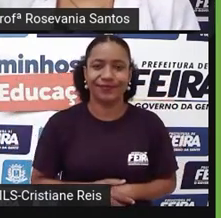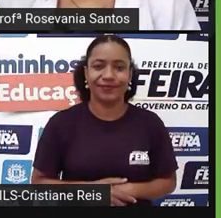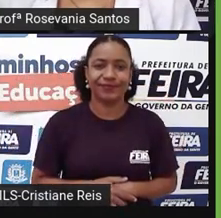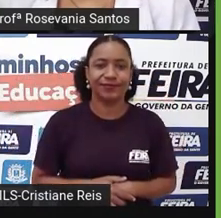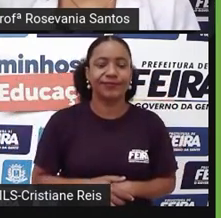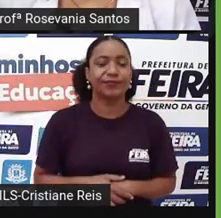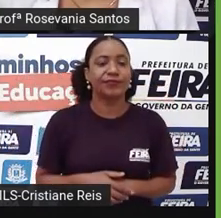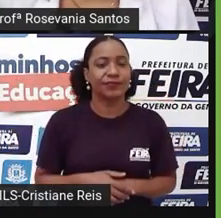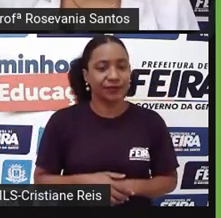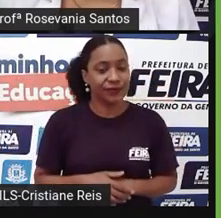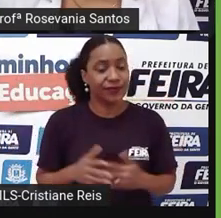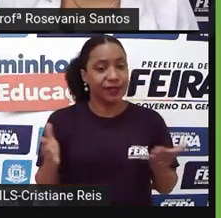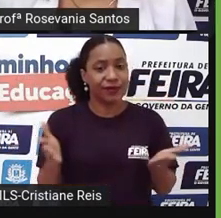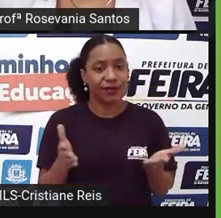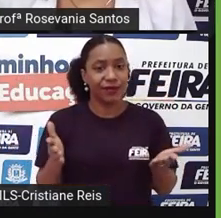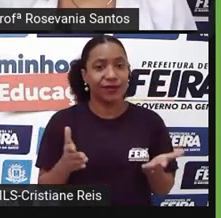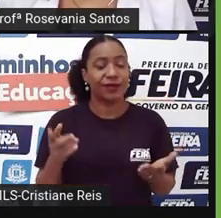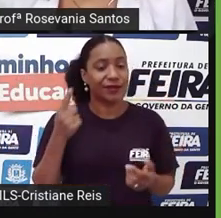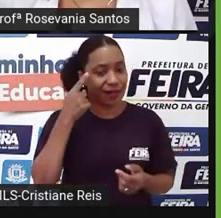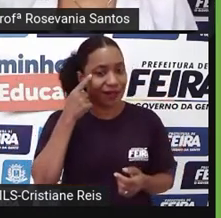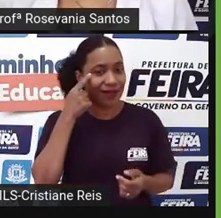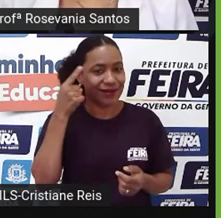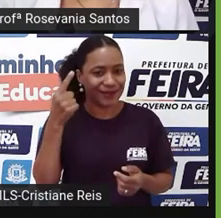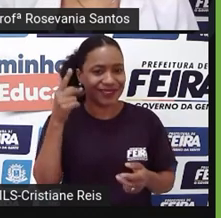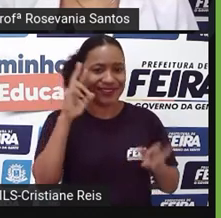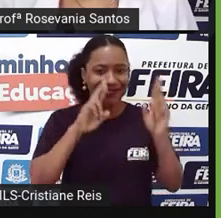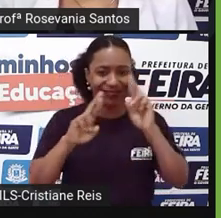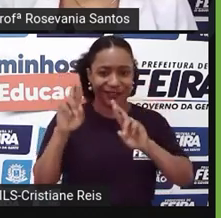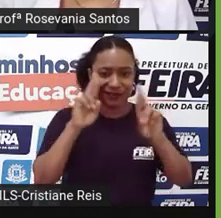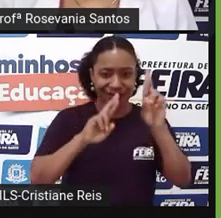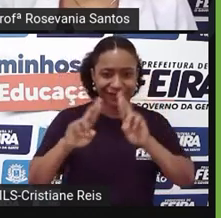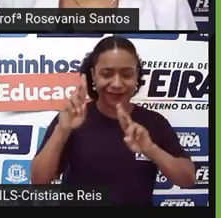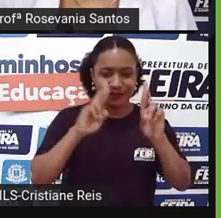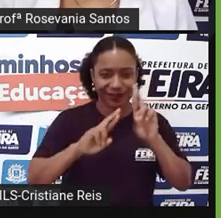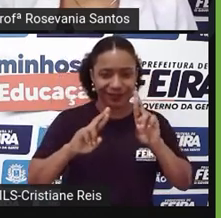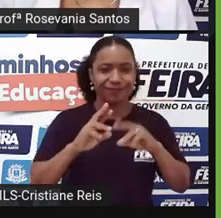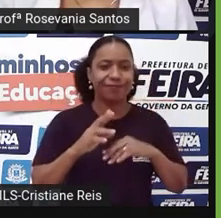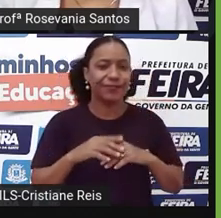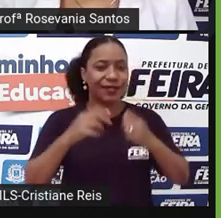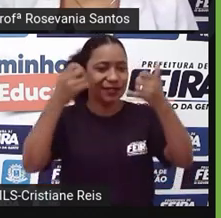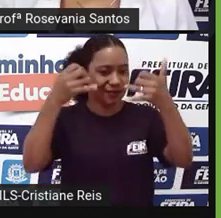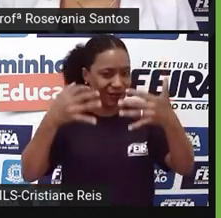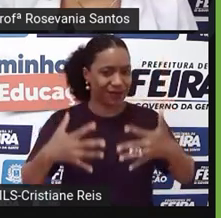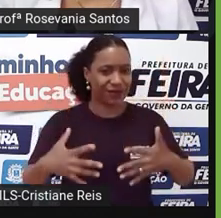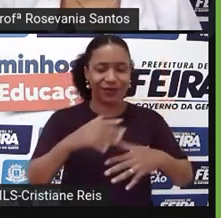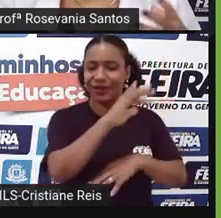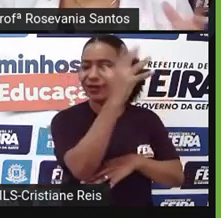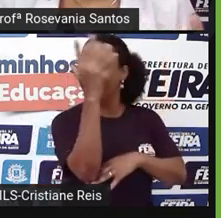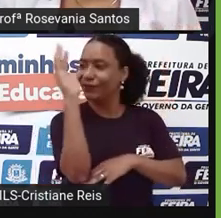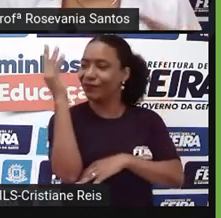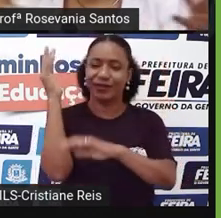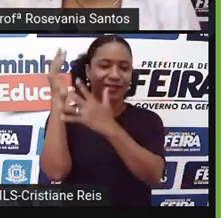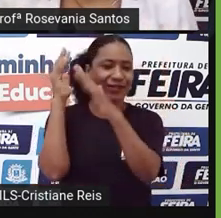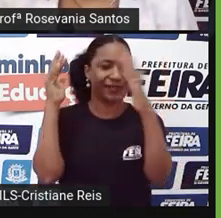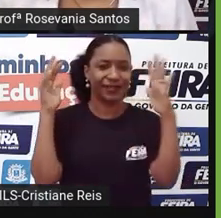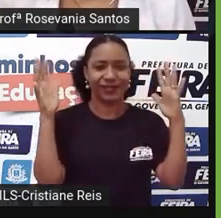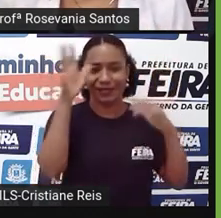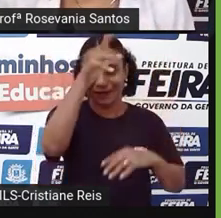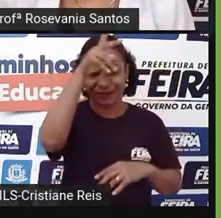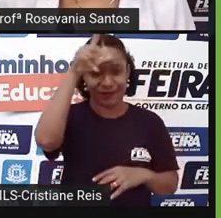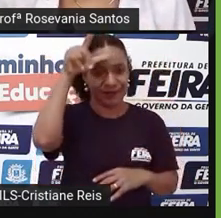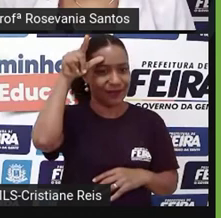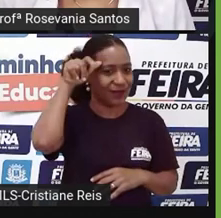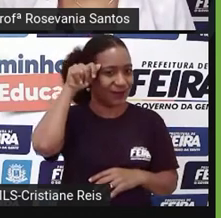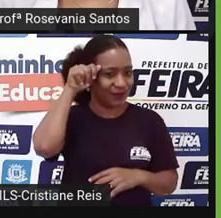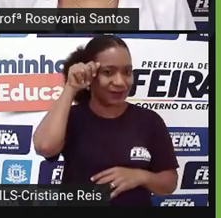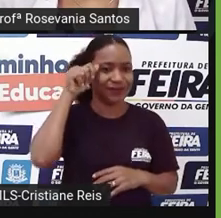Bom, como revisão, né, vocês sabem, a gente falou, né, da floresta amazônica, de certa forma,